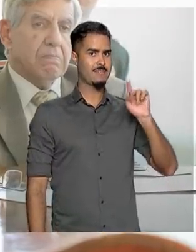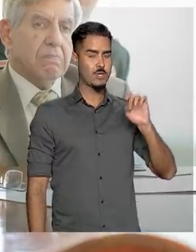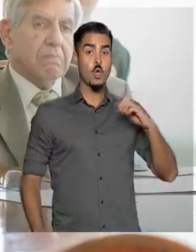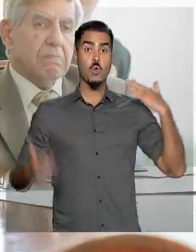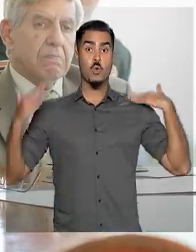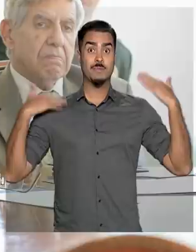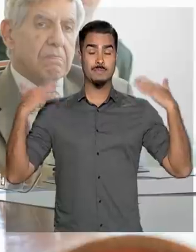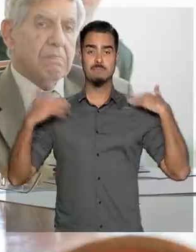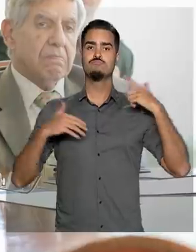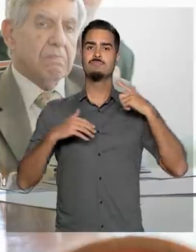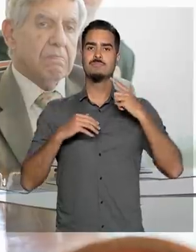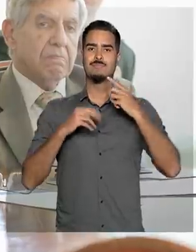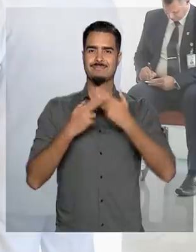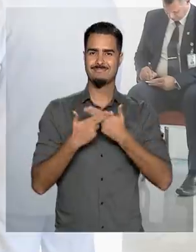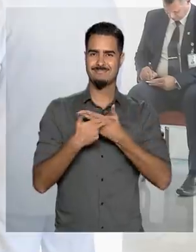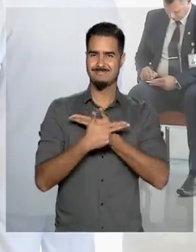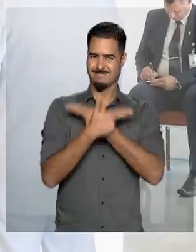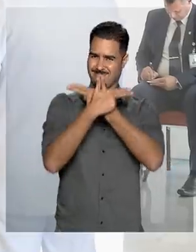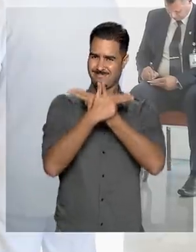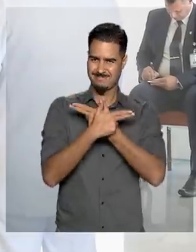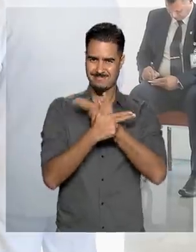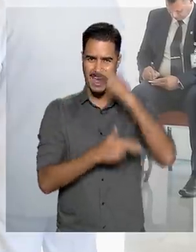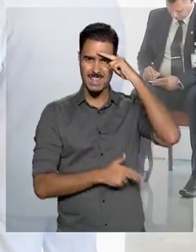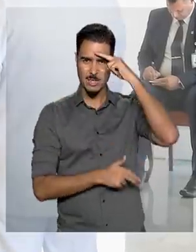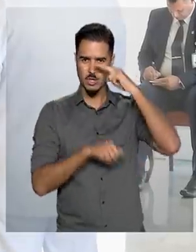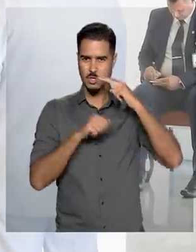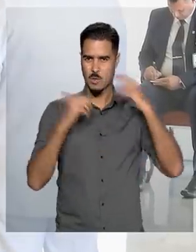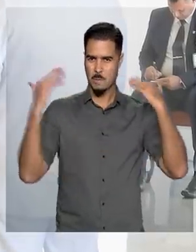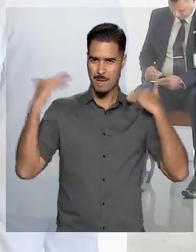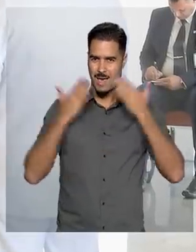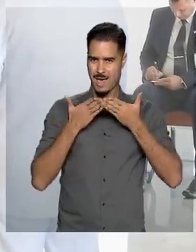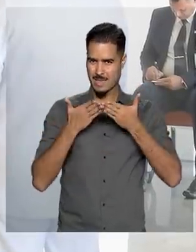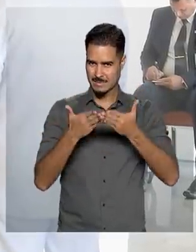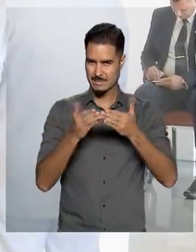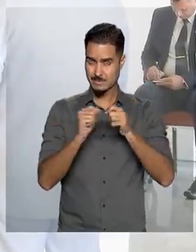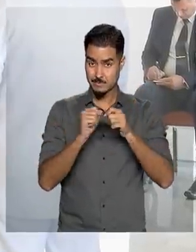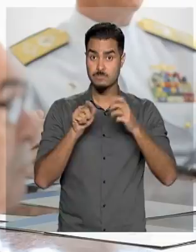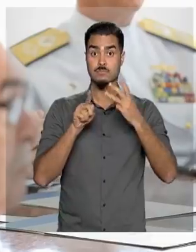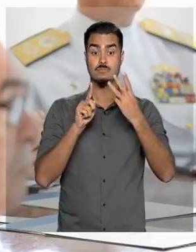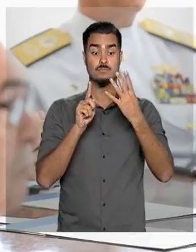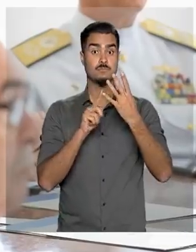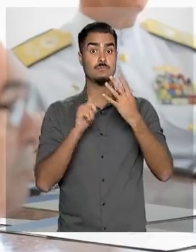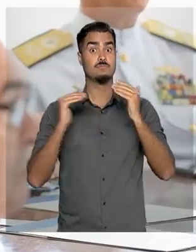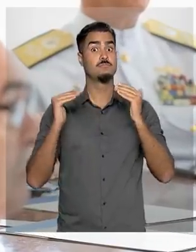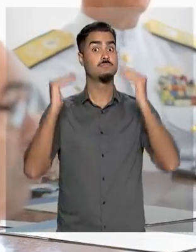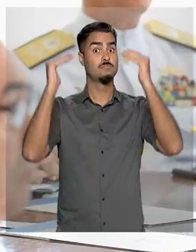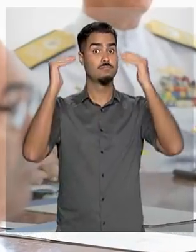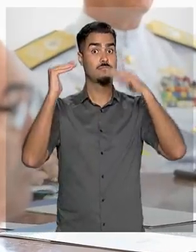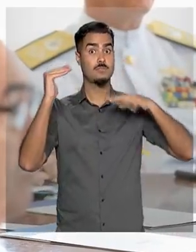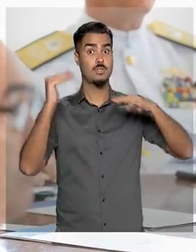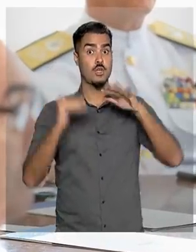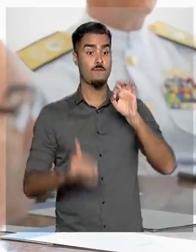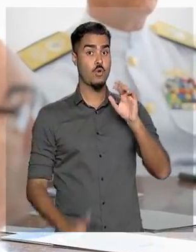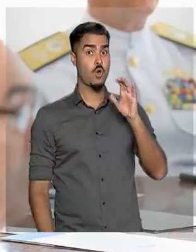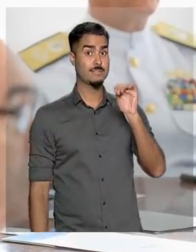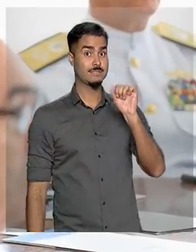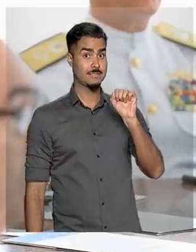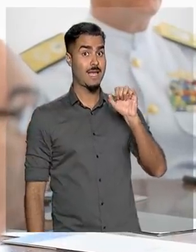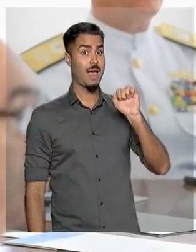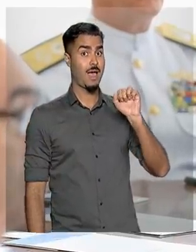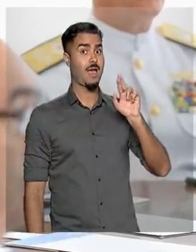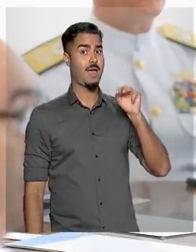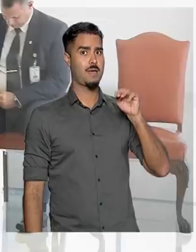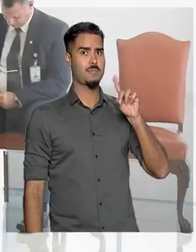Exército e Aeronáutica, e o chefe do Estado-Maior Conjunto das Forças Armadas. Bom, a pacificação